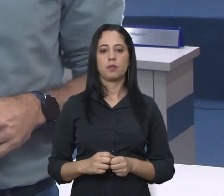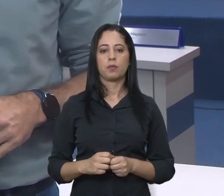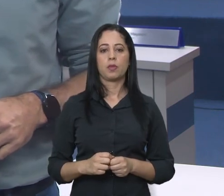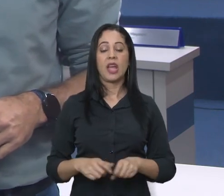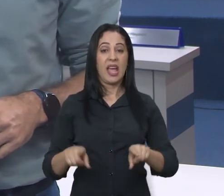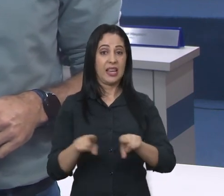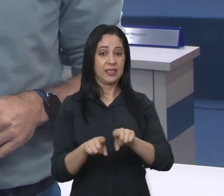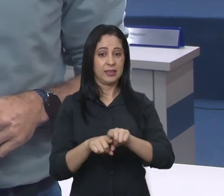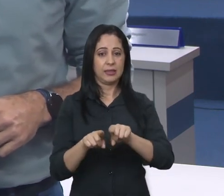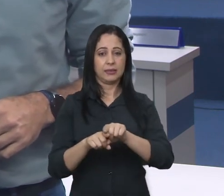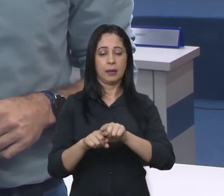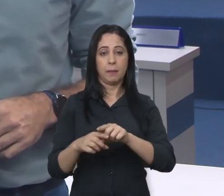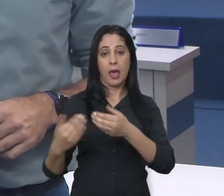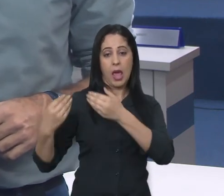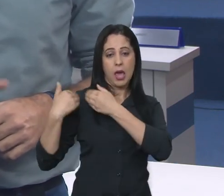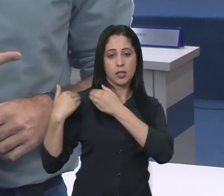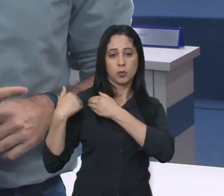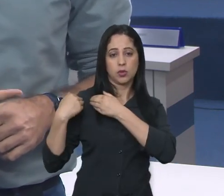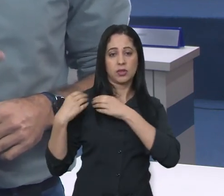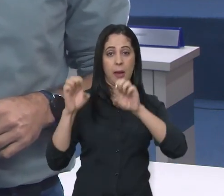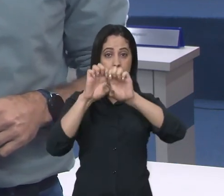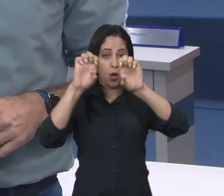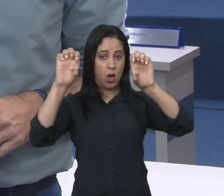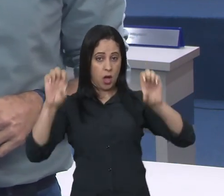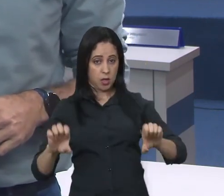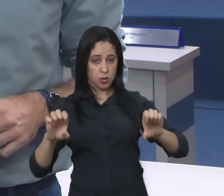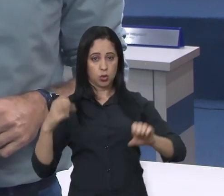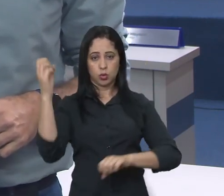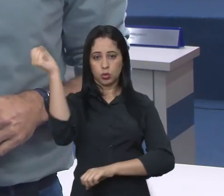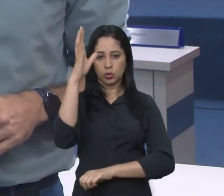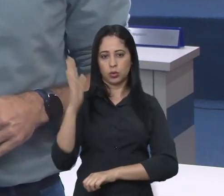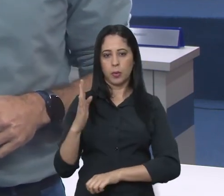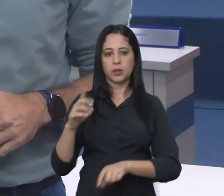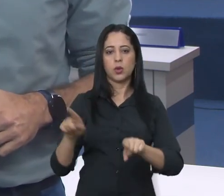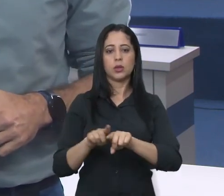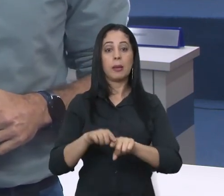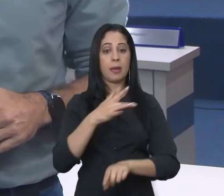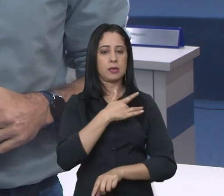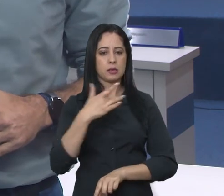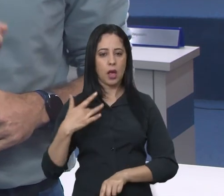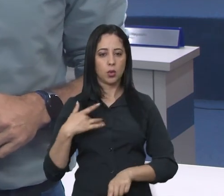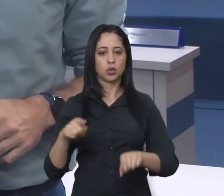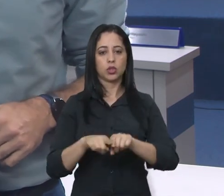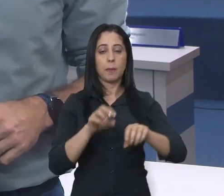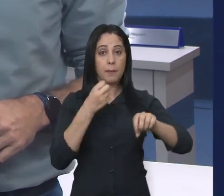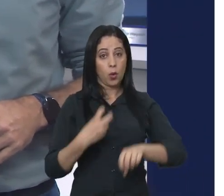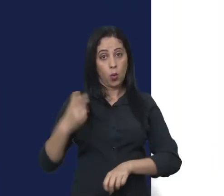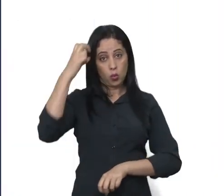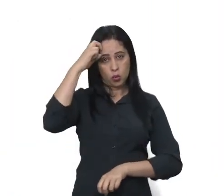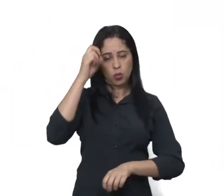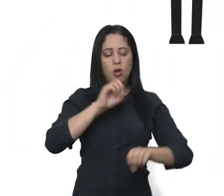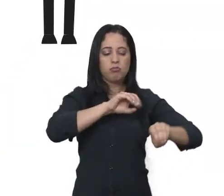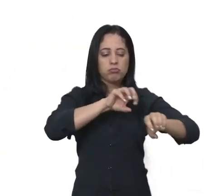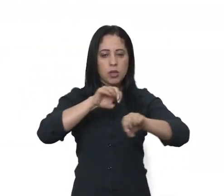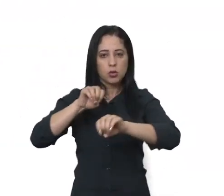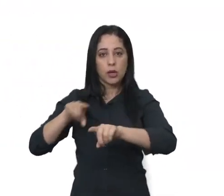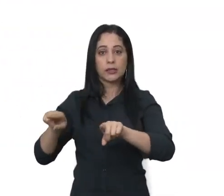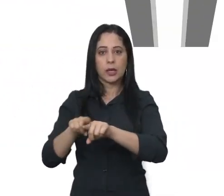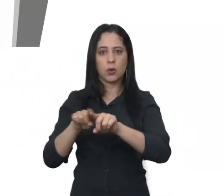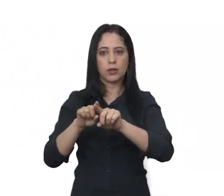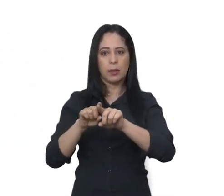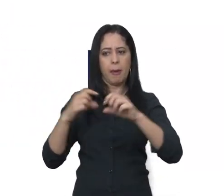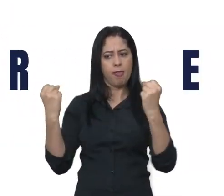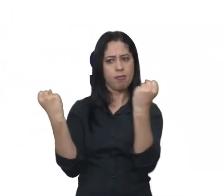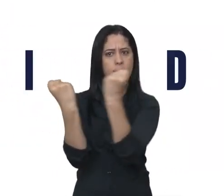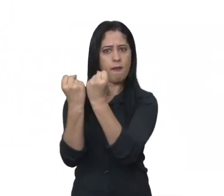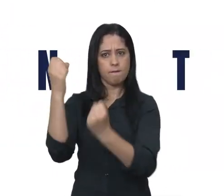infraestrutura nacional pelas políticas de saúde cultura e educação e também cuida da defesa nacional e além